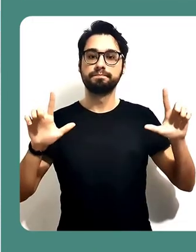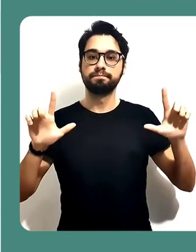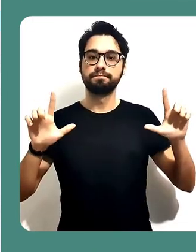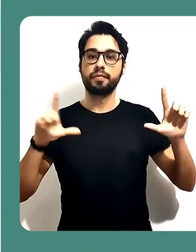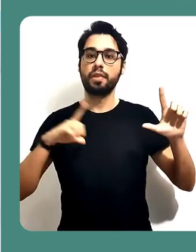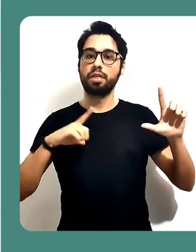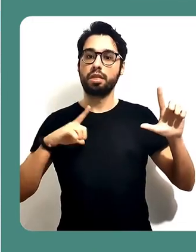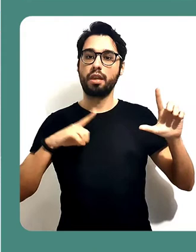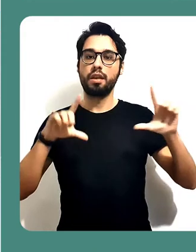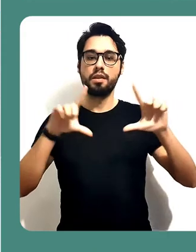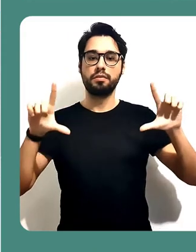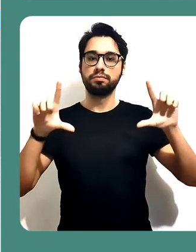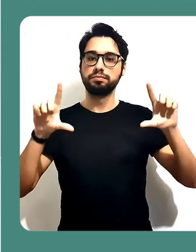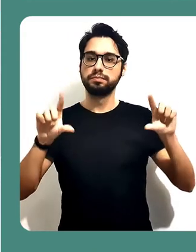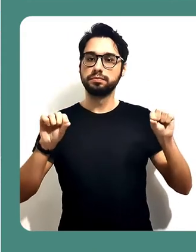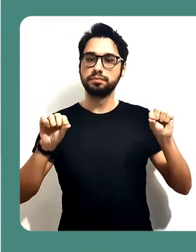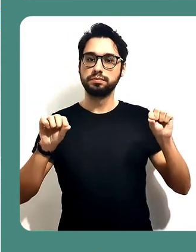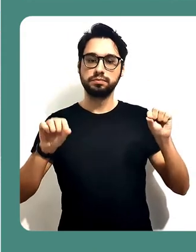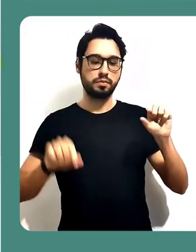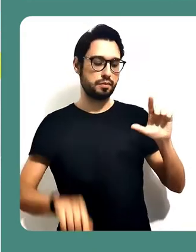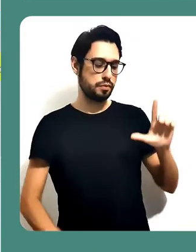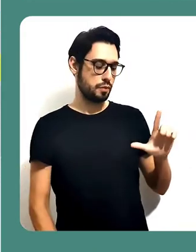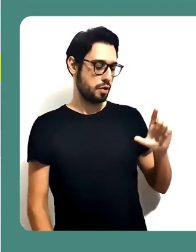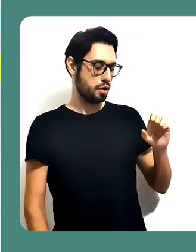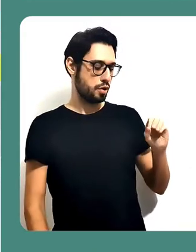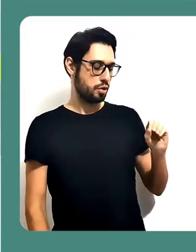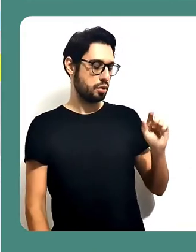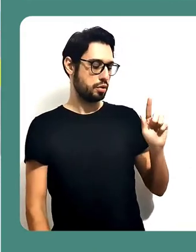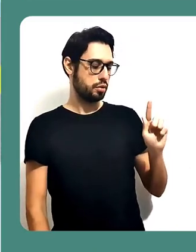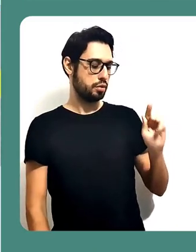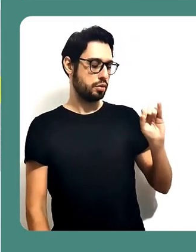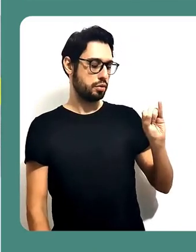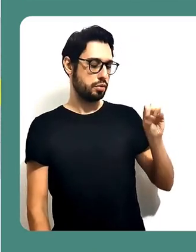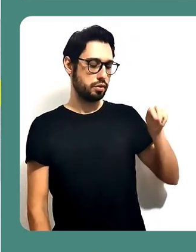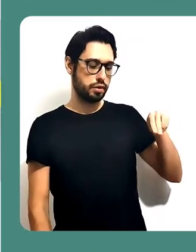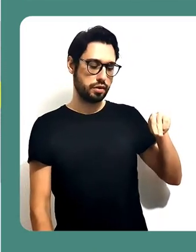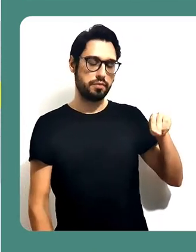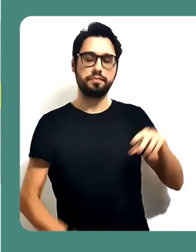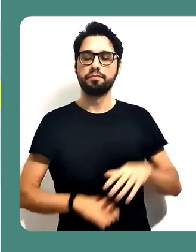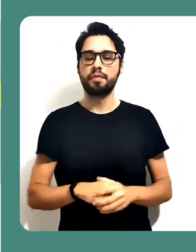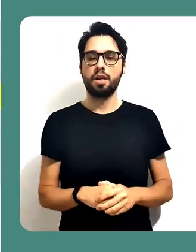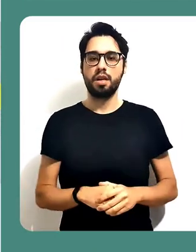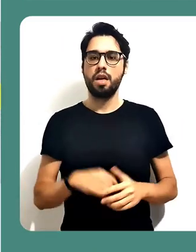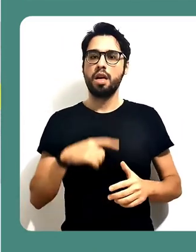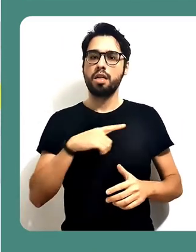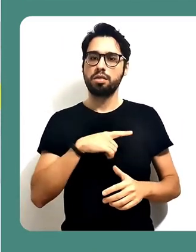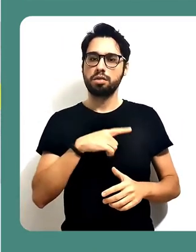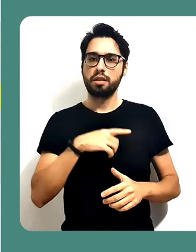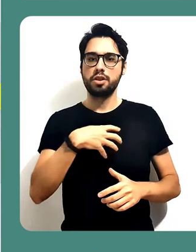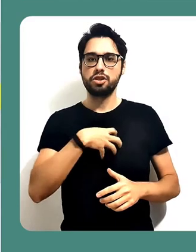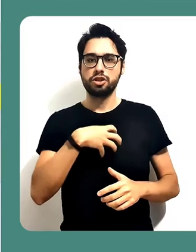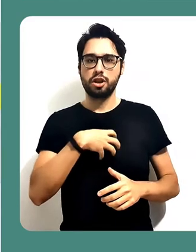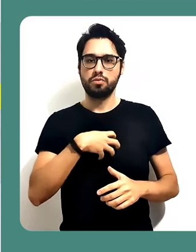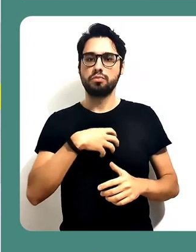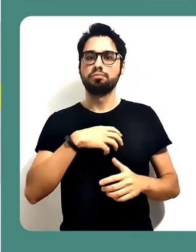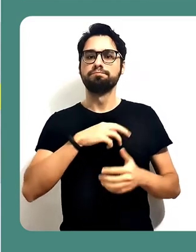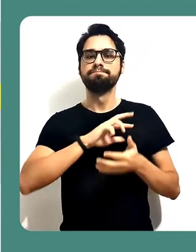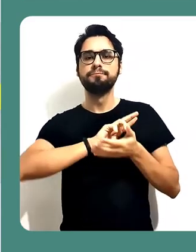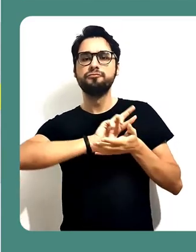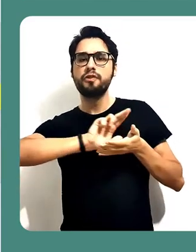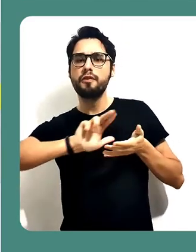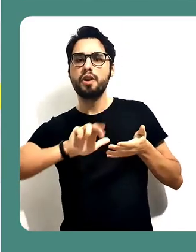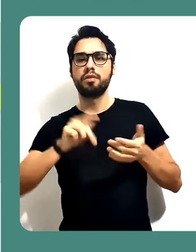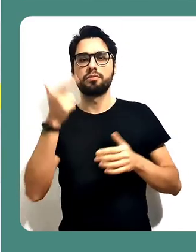e em seguida vai aparecer essa caixa de mensagem de login. Existem algumas